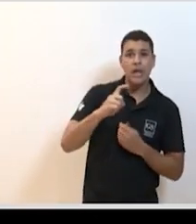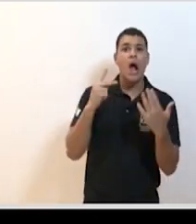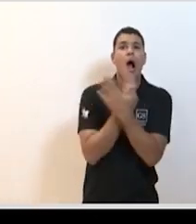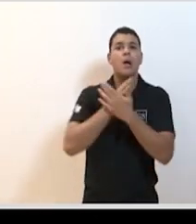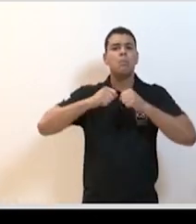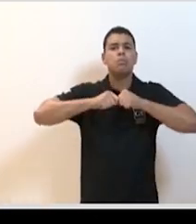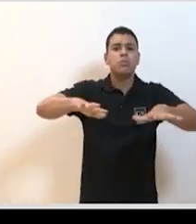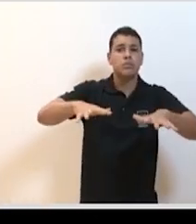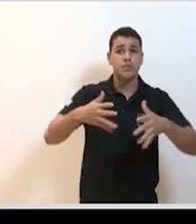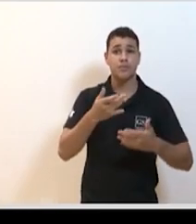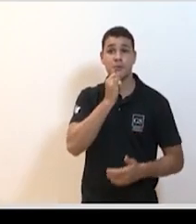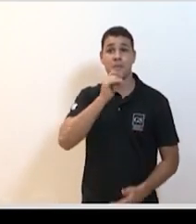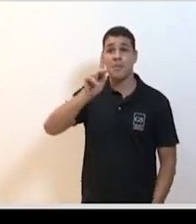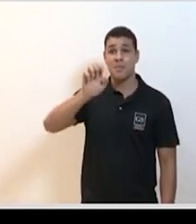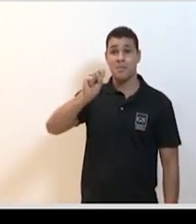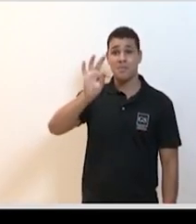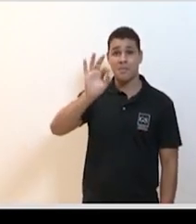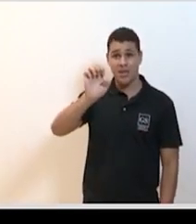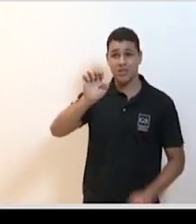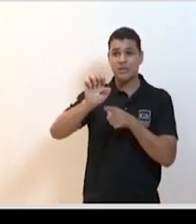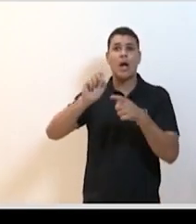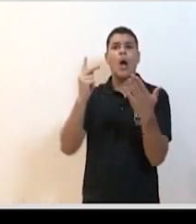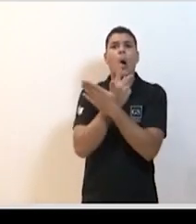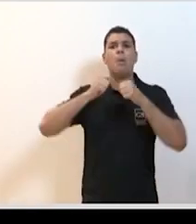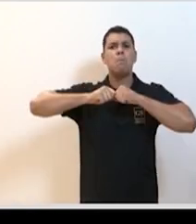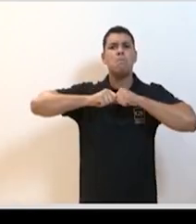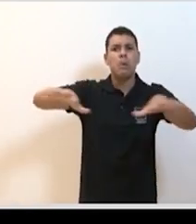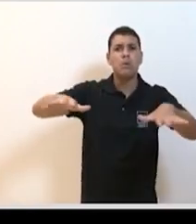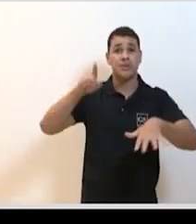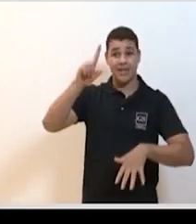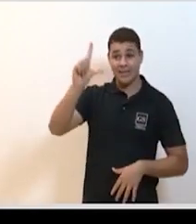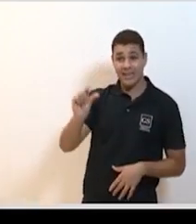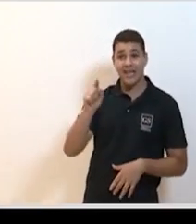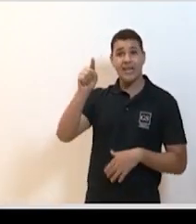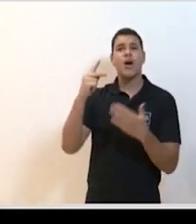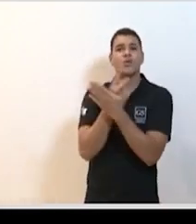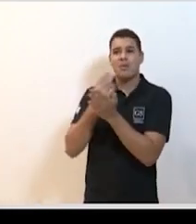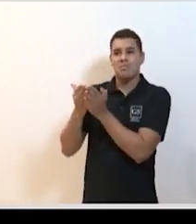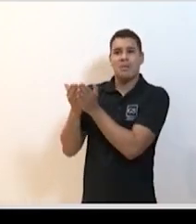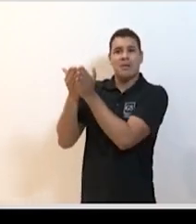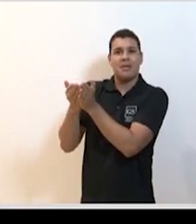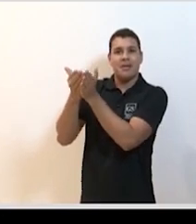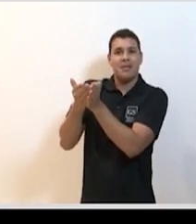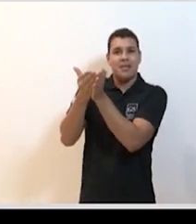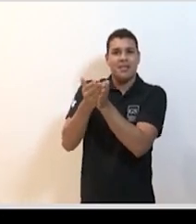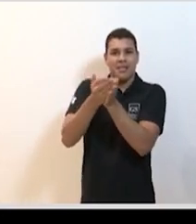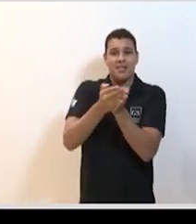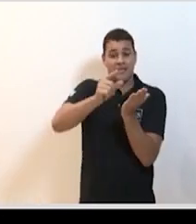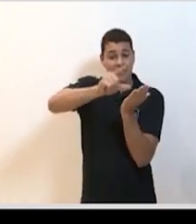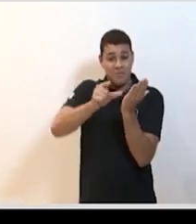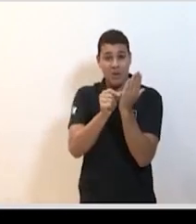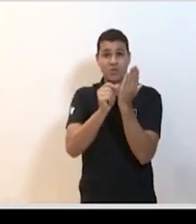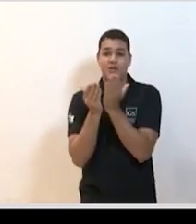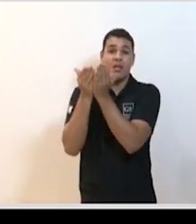a gente sabe que na época da peste foi usada, muito na Itália, os navios que eram ancorados no porto e não podiam entrar por 40 dias para ver se